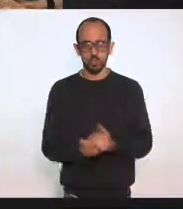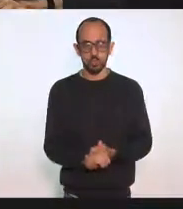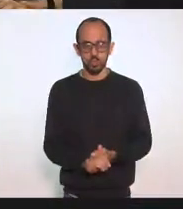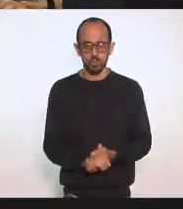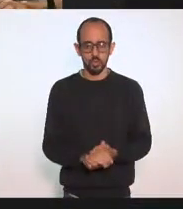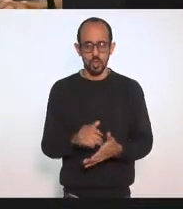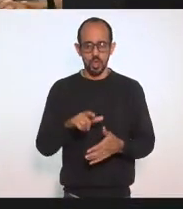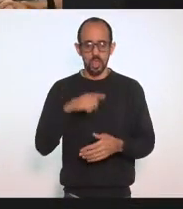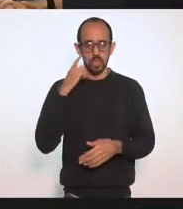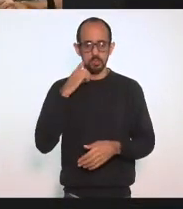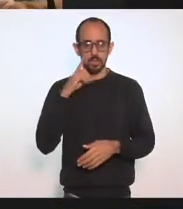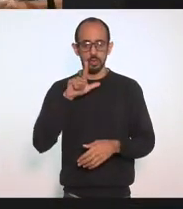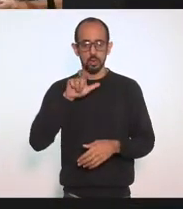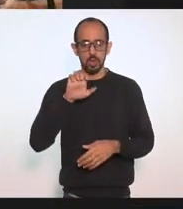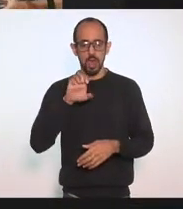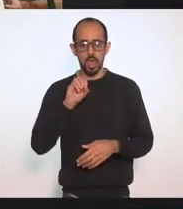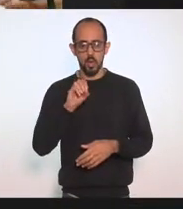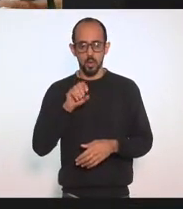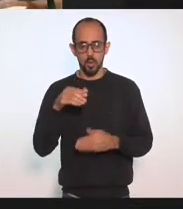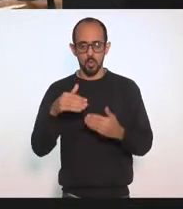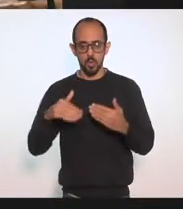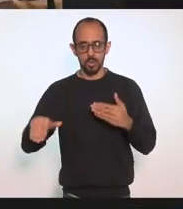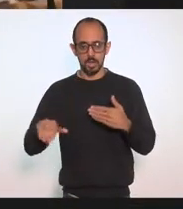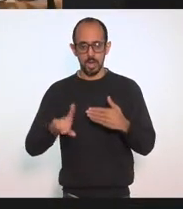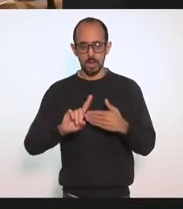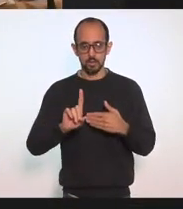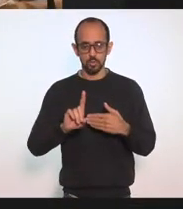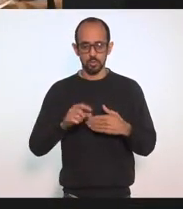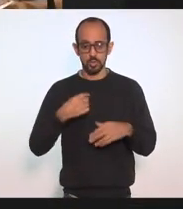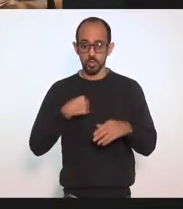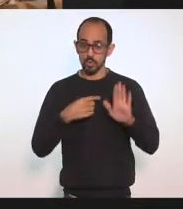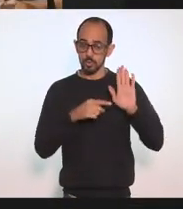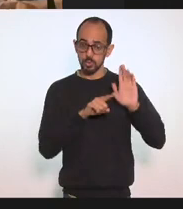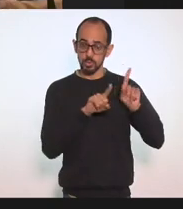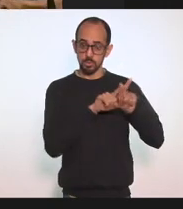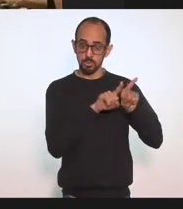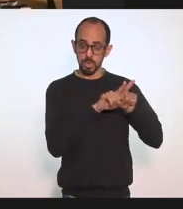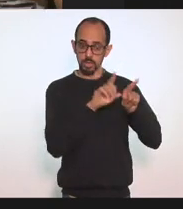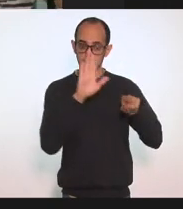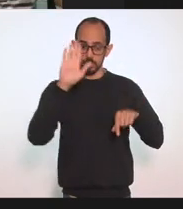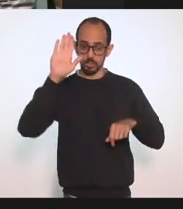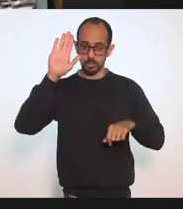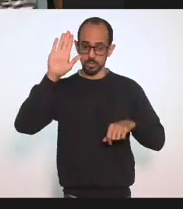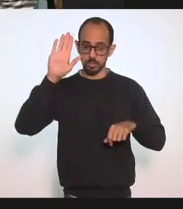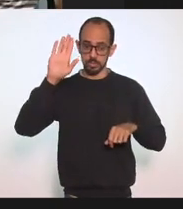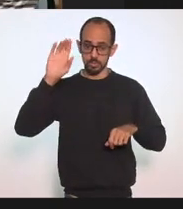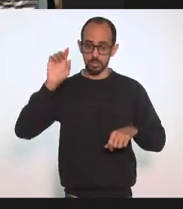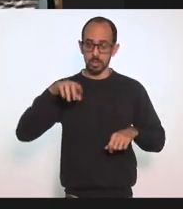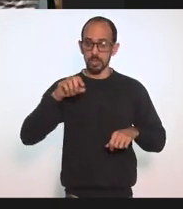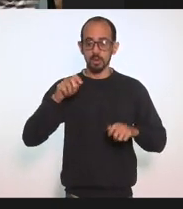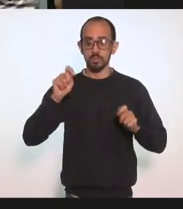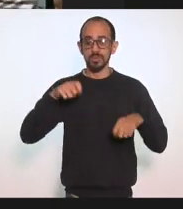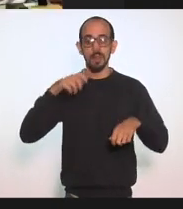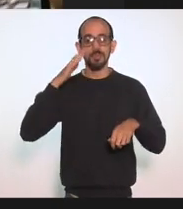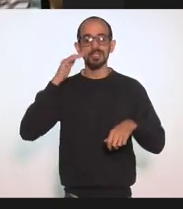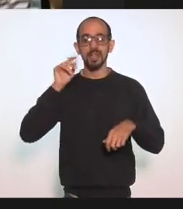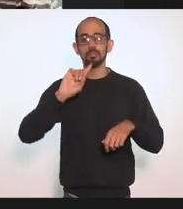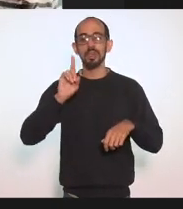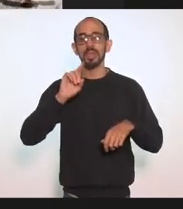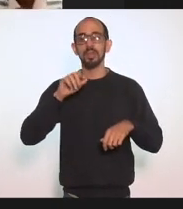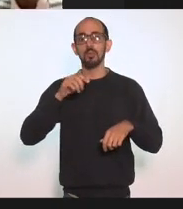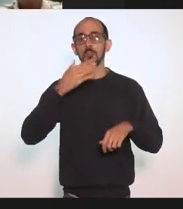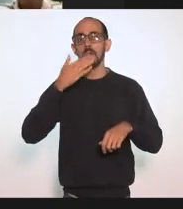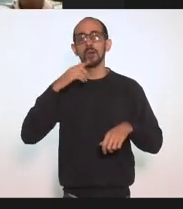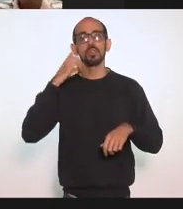Vota contrário Ok Eu também Presidente Vota contrário Vota Alexandre Que não aplica Contrário